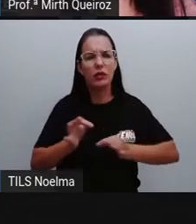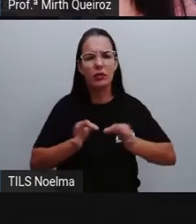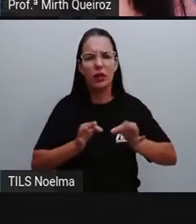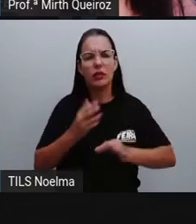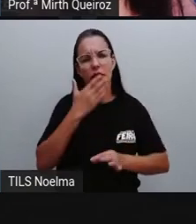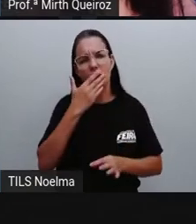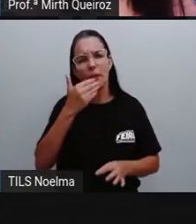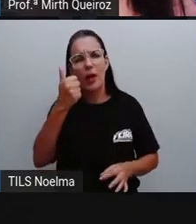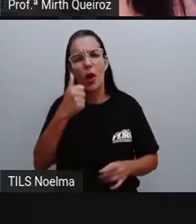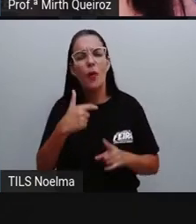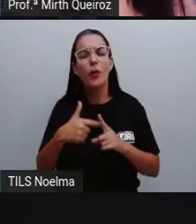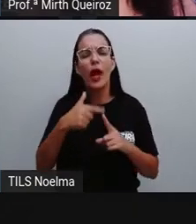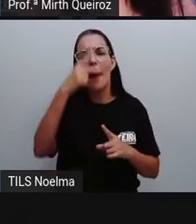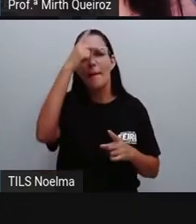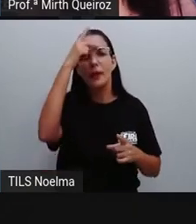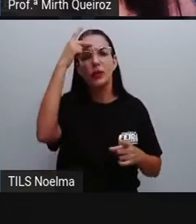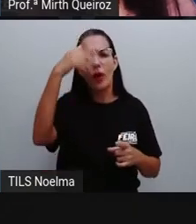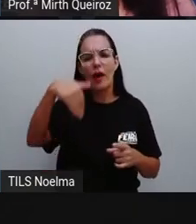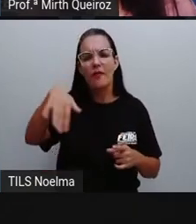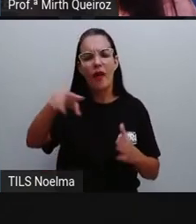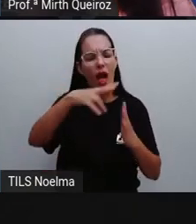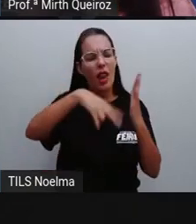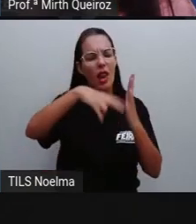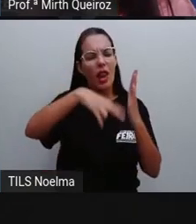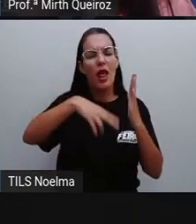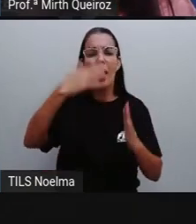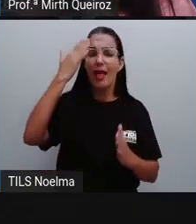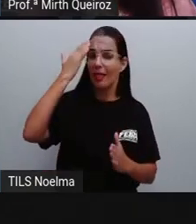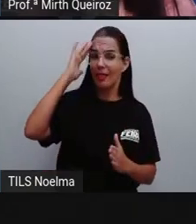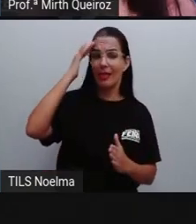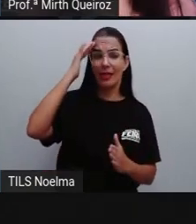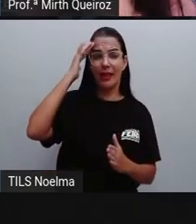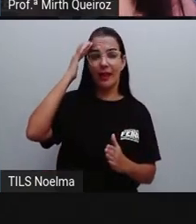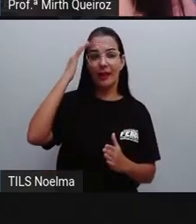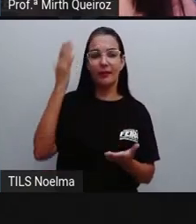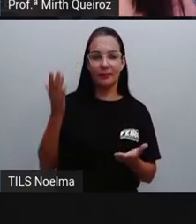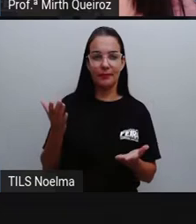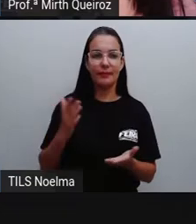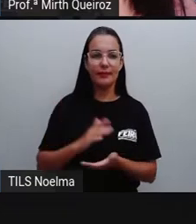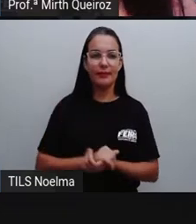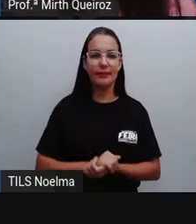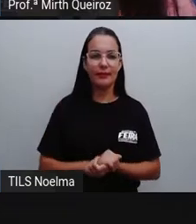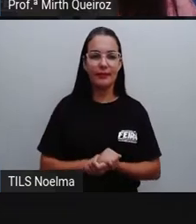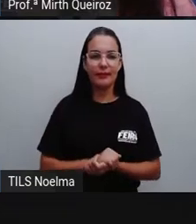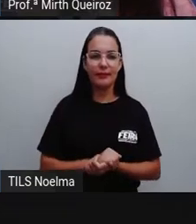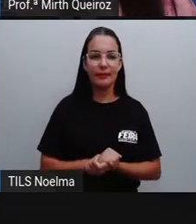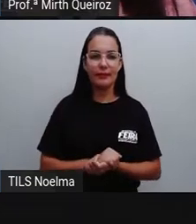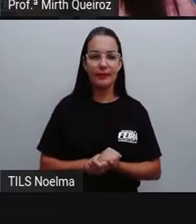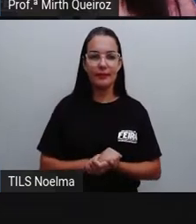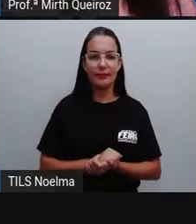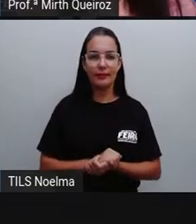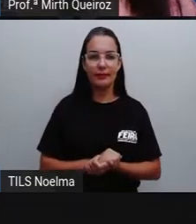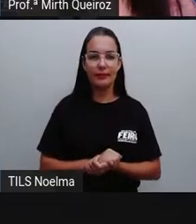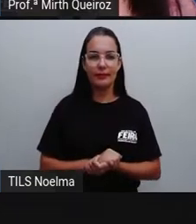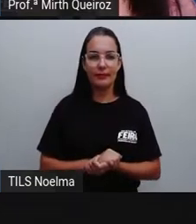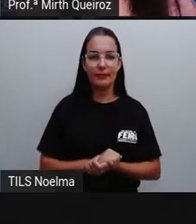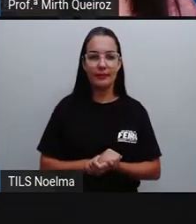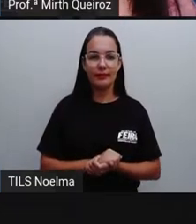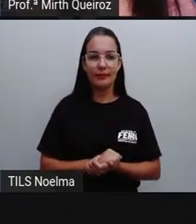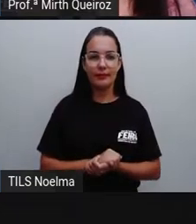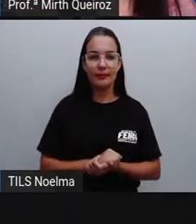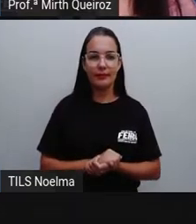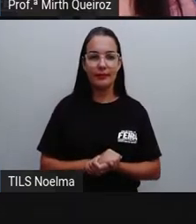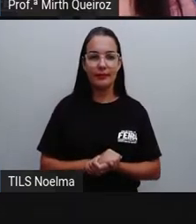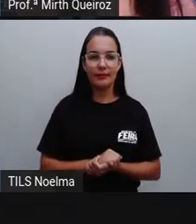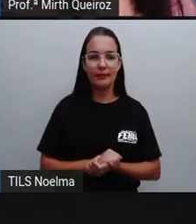organizadas para que esse destinatário, né? Ele compreenda o que você quis falar,